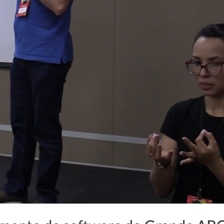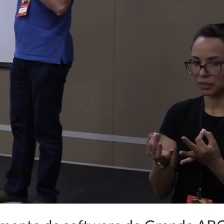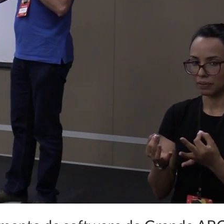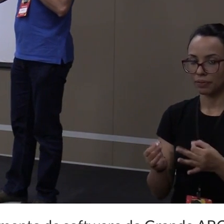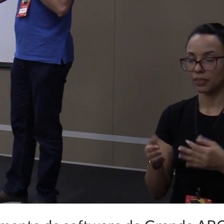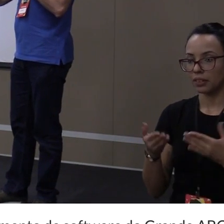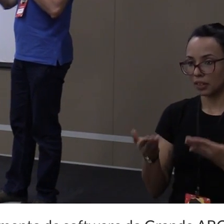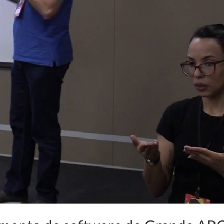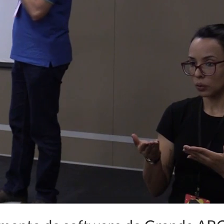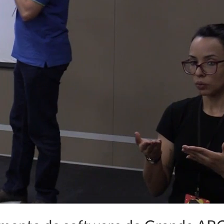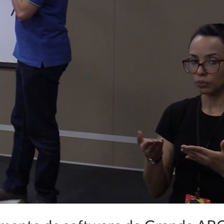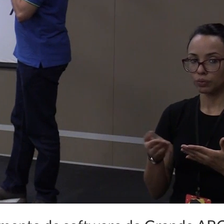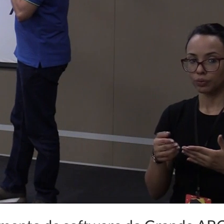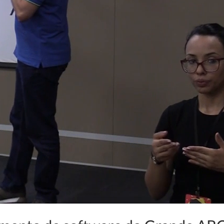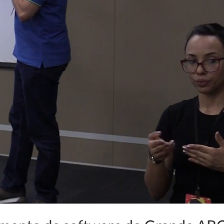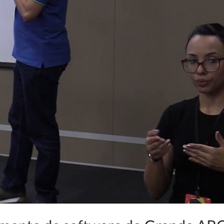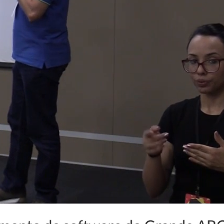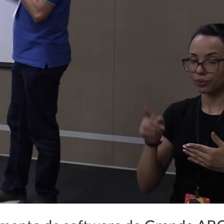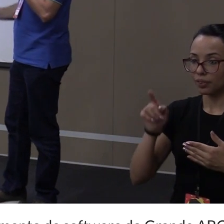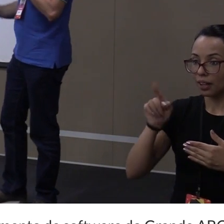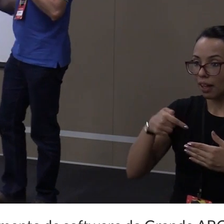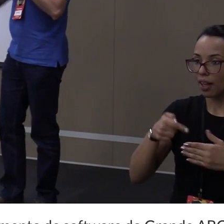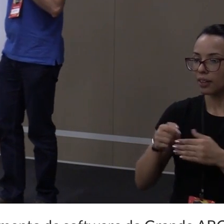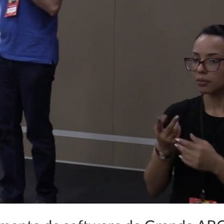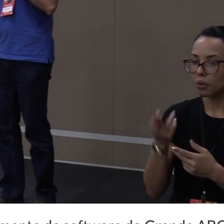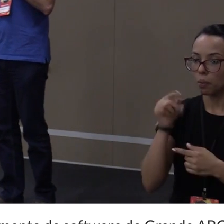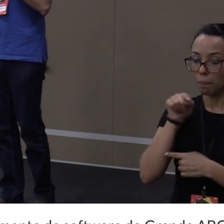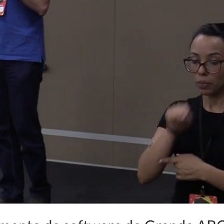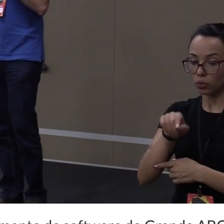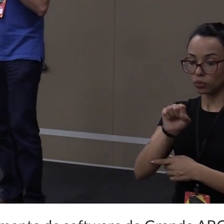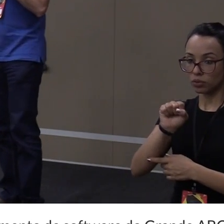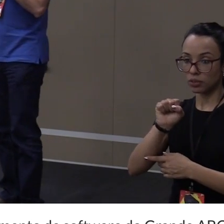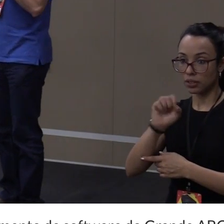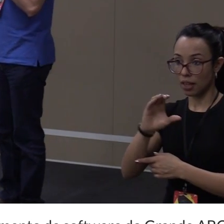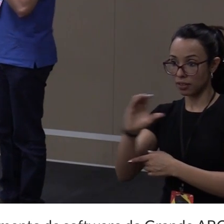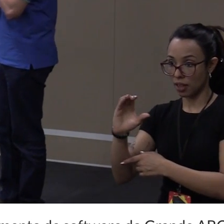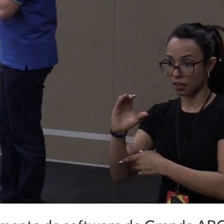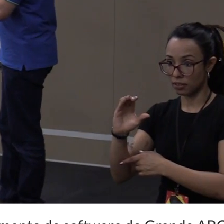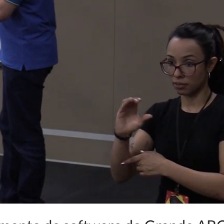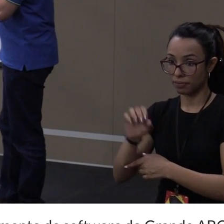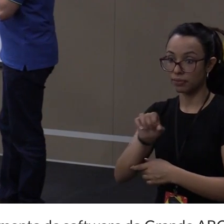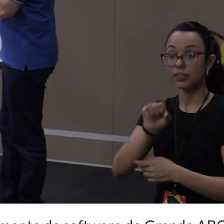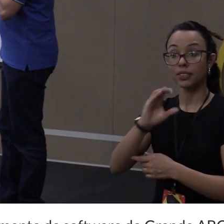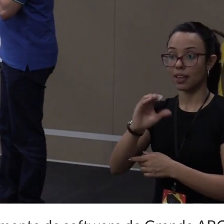é o conteúdo da página, .css. Então, eu quero pegar o seletor CSS.